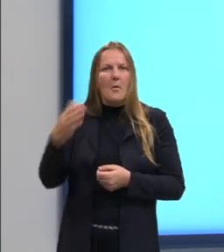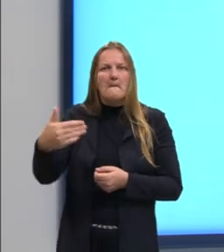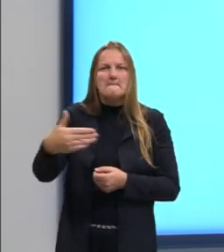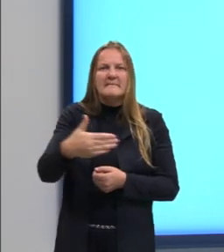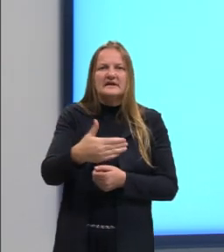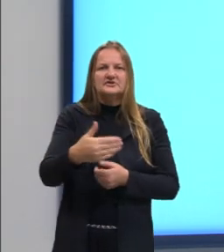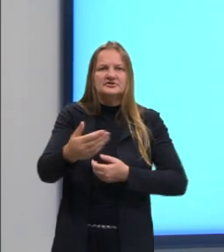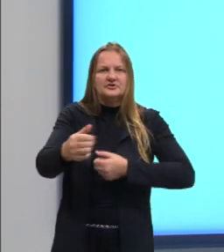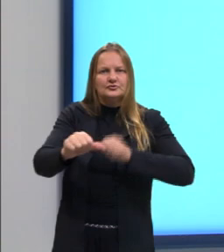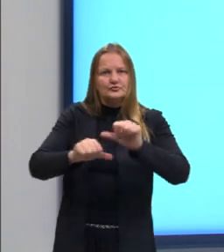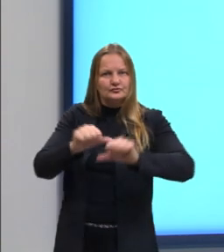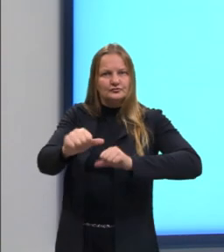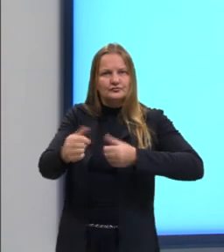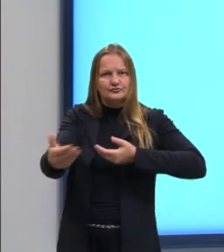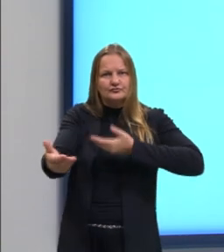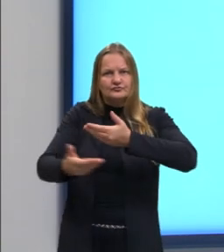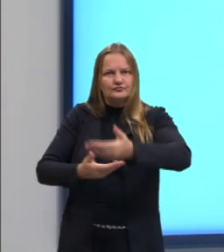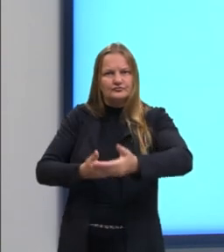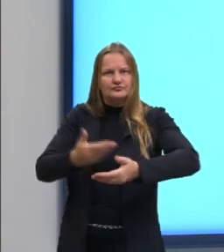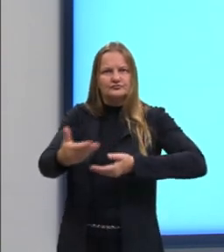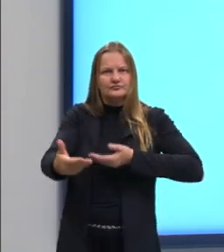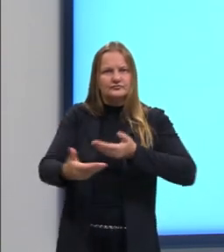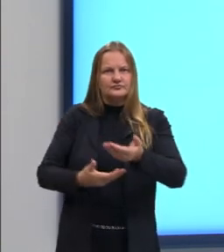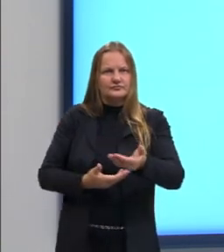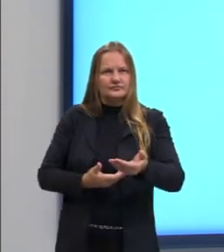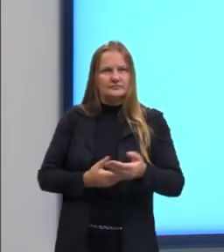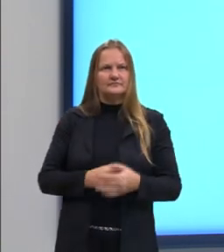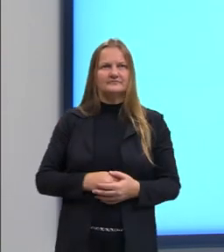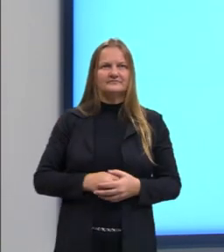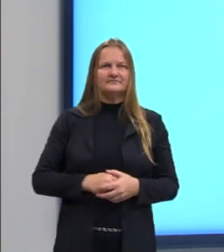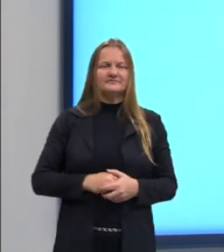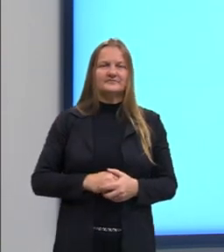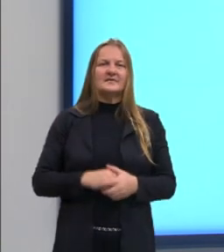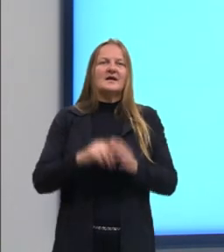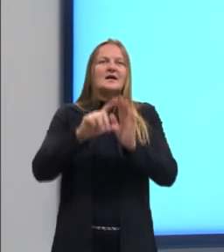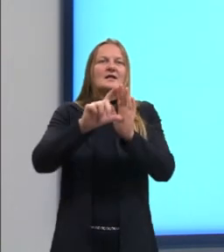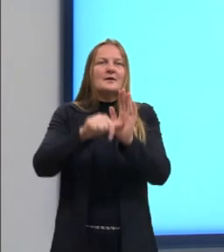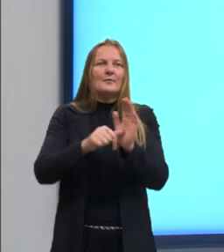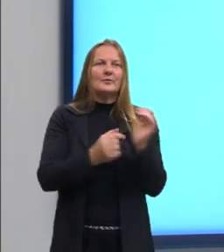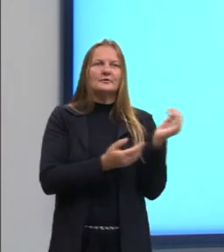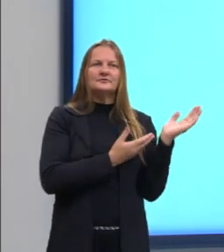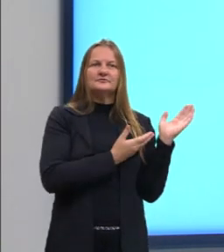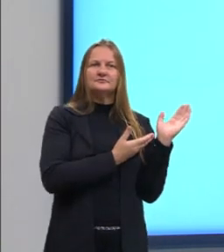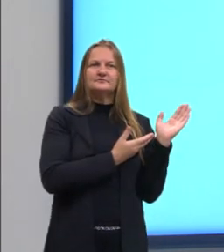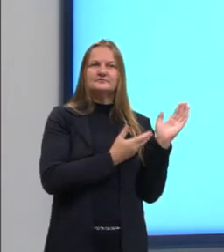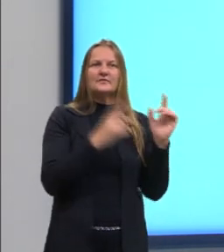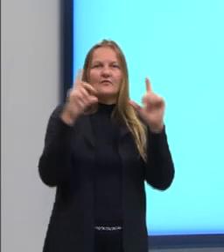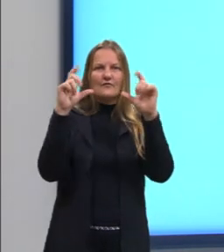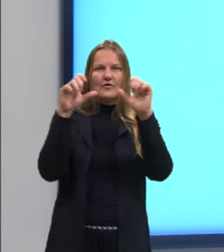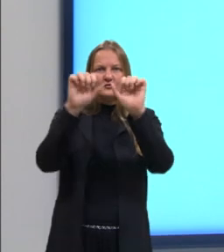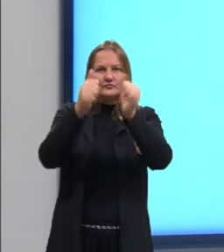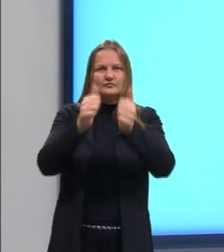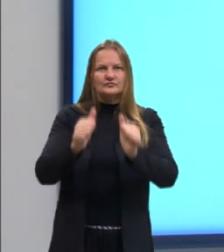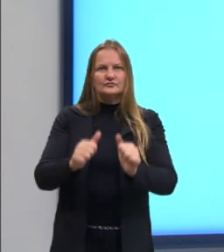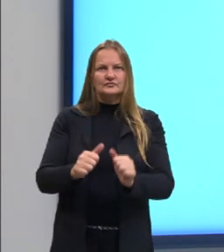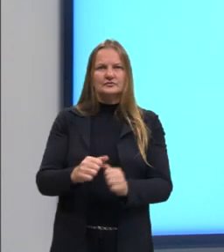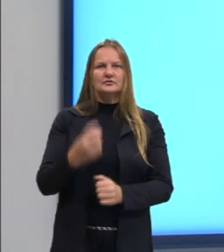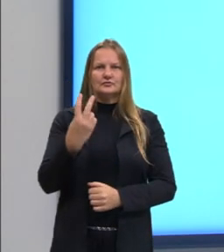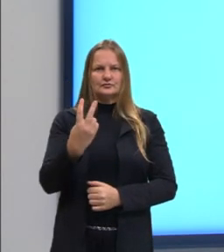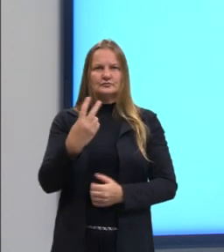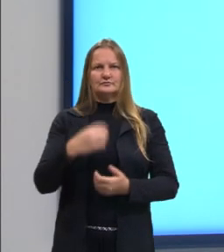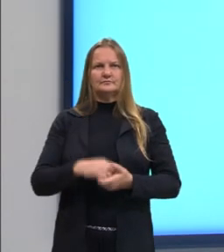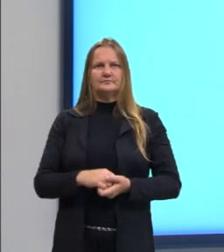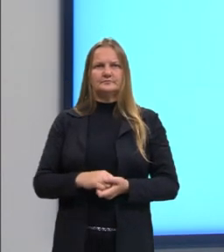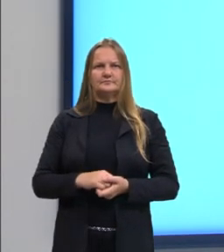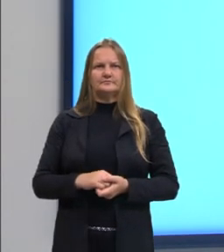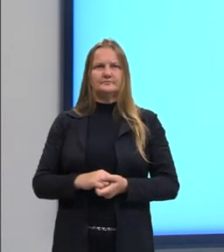troca com o outro, lebre por peixe. Depois, na outra figura aqui, que eu vou chamar de figura dois, nós